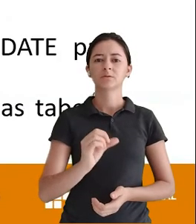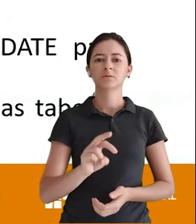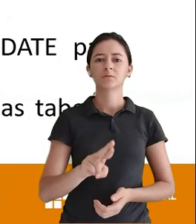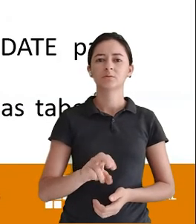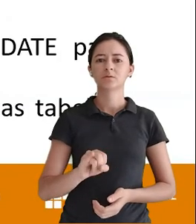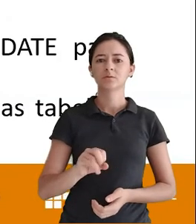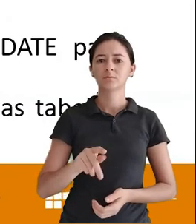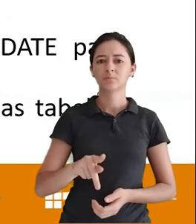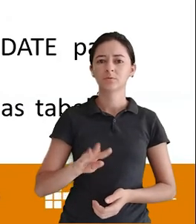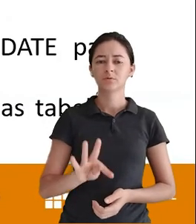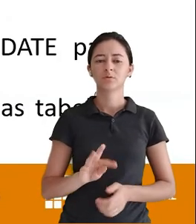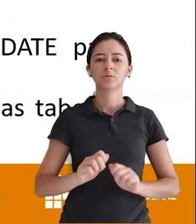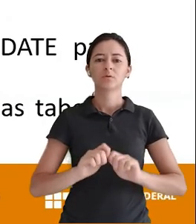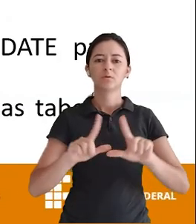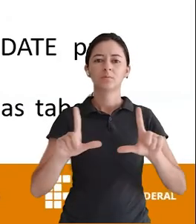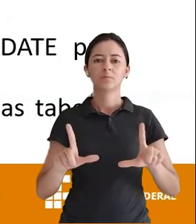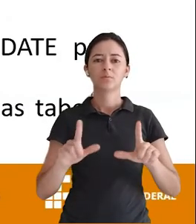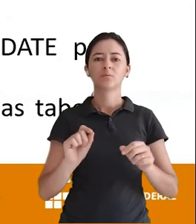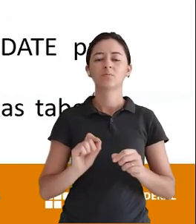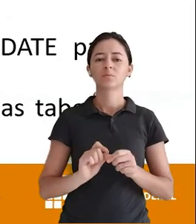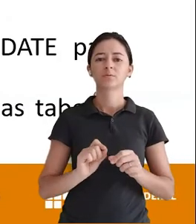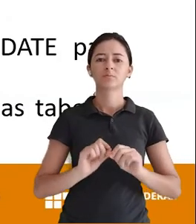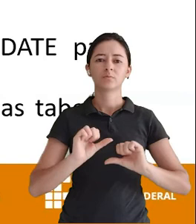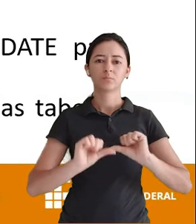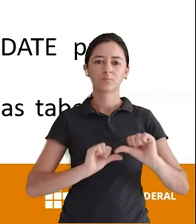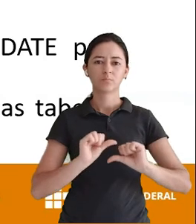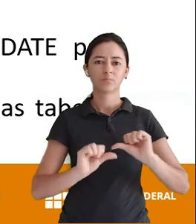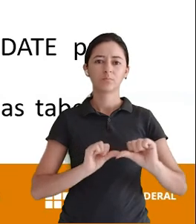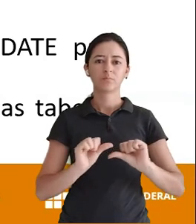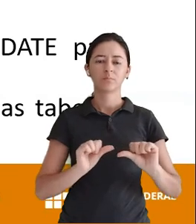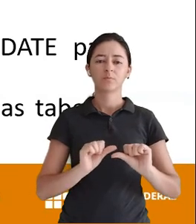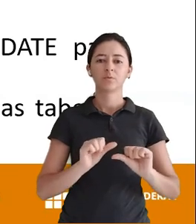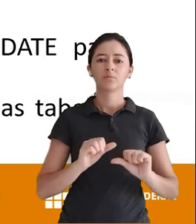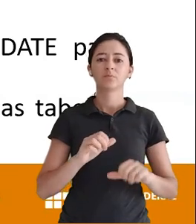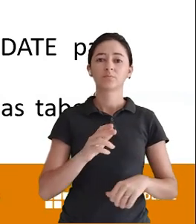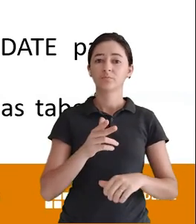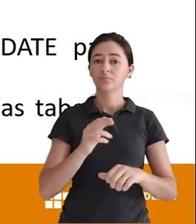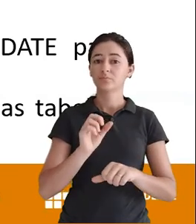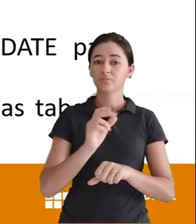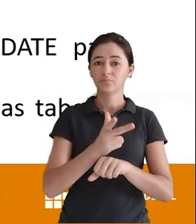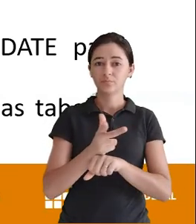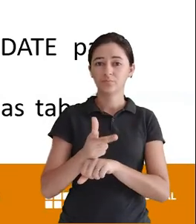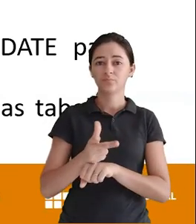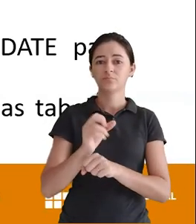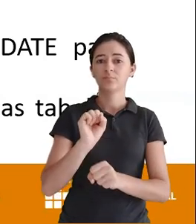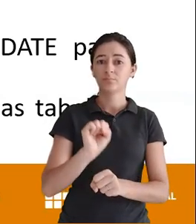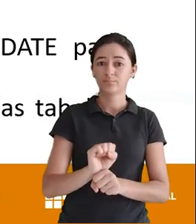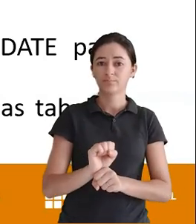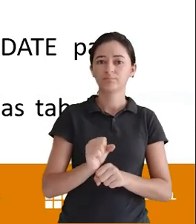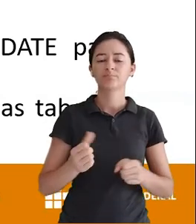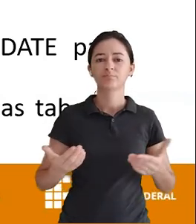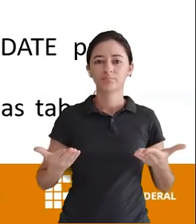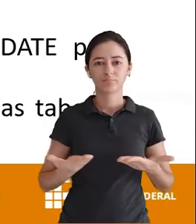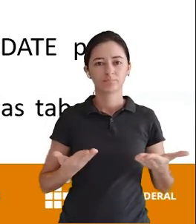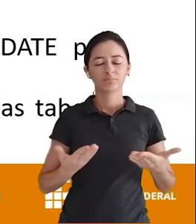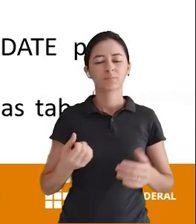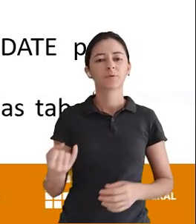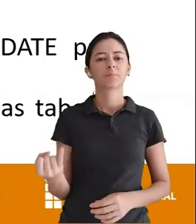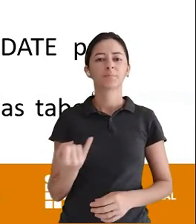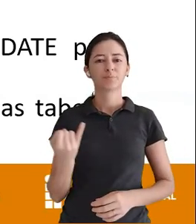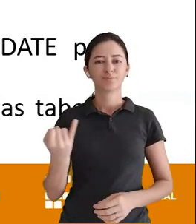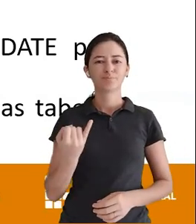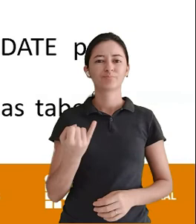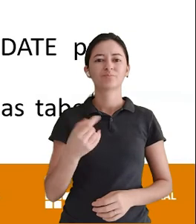script Aberto Você vai fazer Essas alterações Aqui ó Que nós vamos fazer Já já Após essa pausa Você vai pausar Esse vídeo agora